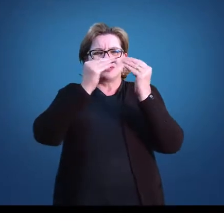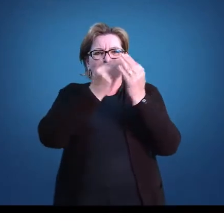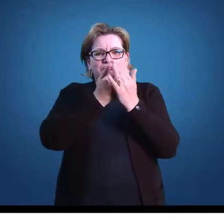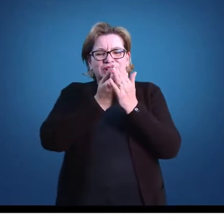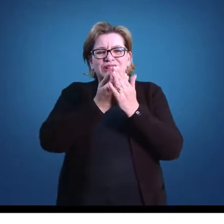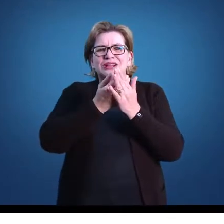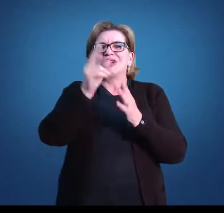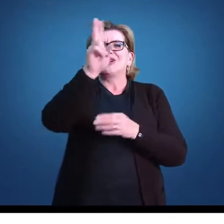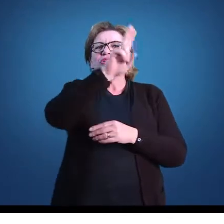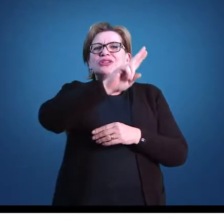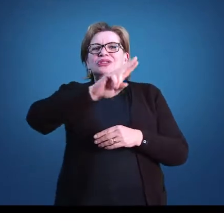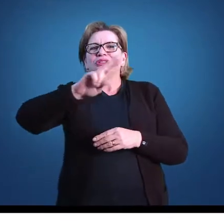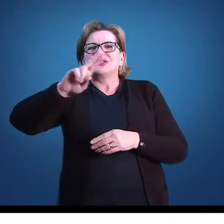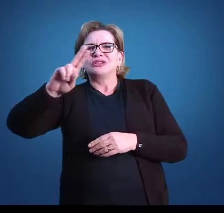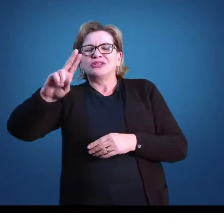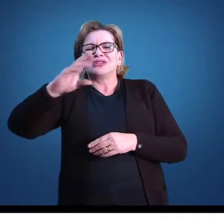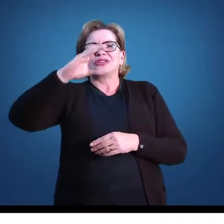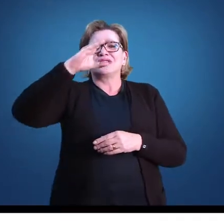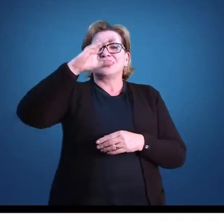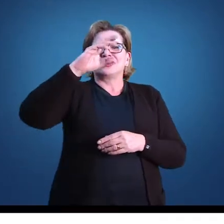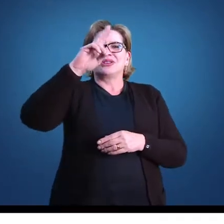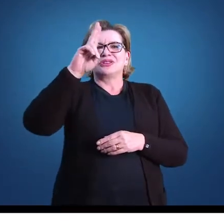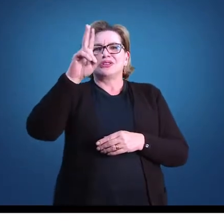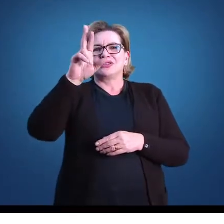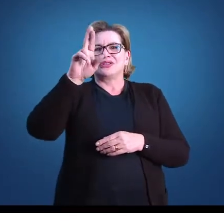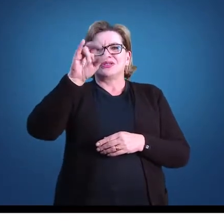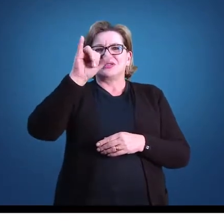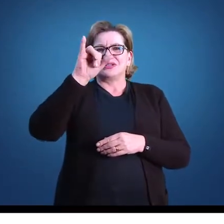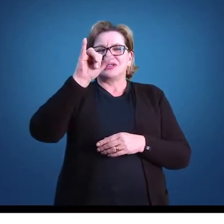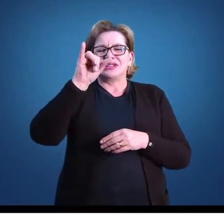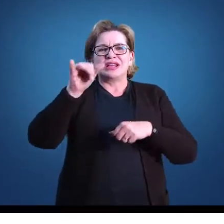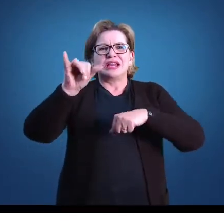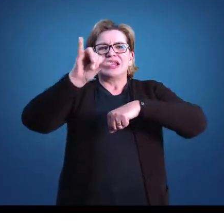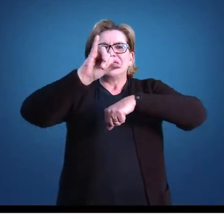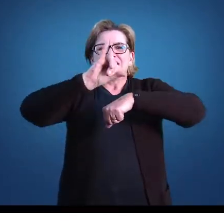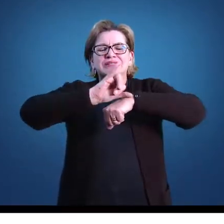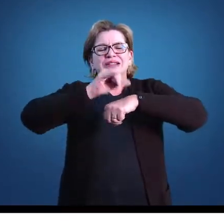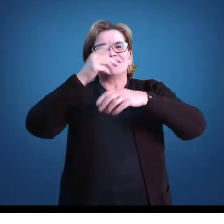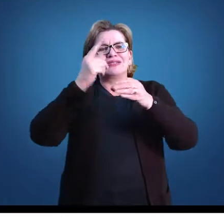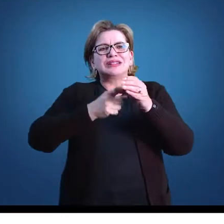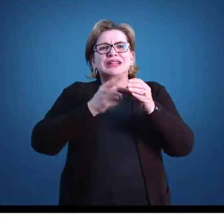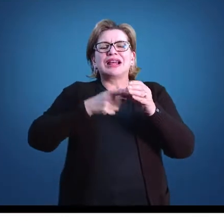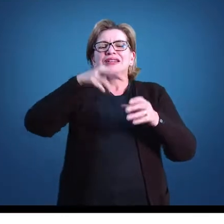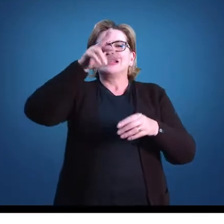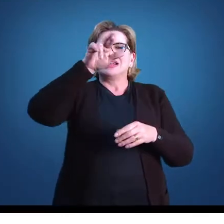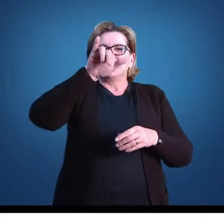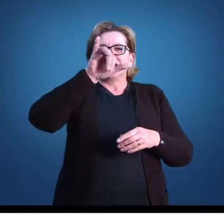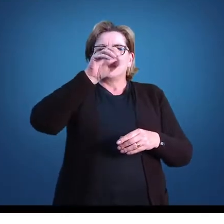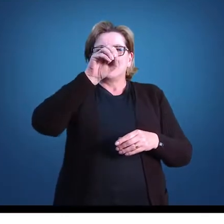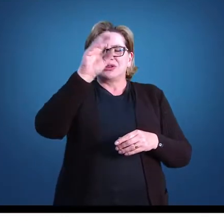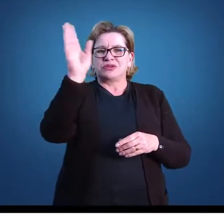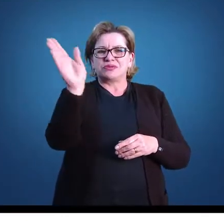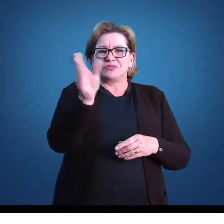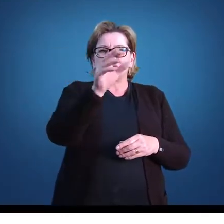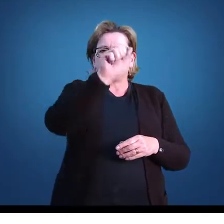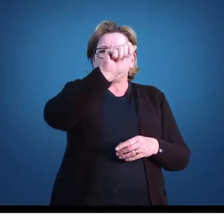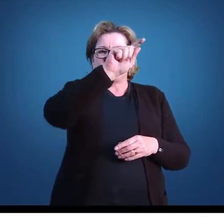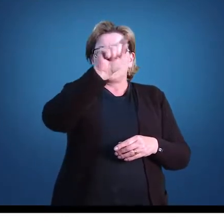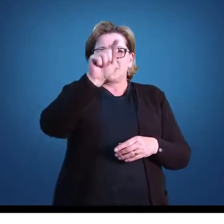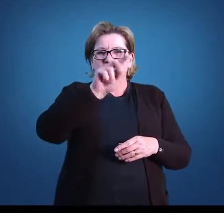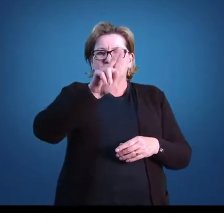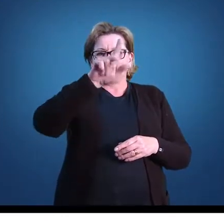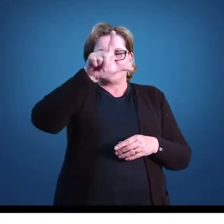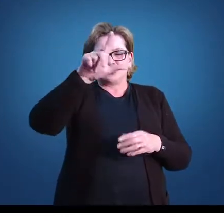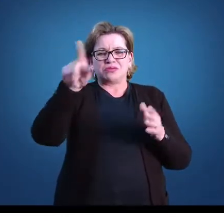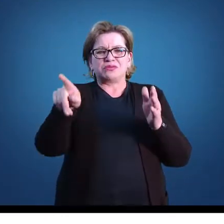o Colégio Estadual Dr. Chafik Kuri, no centro do município de Rio Azul. Esse colégio, ele atende o Ensino Fundamental II,